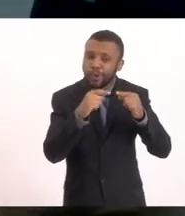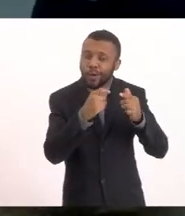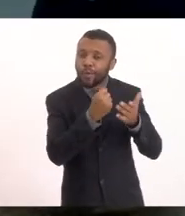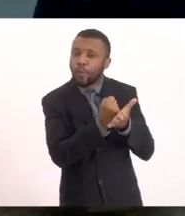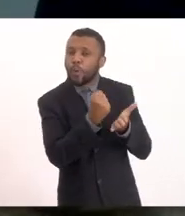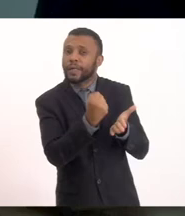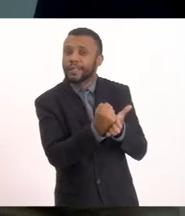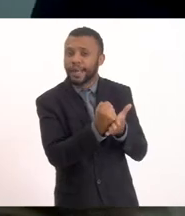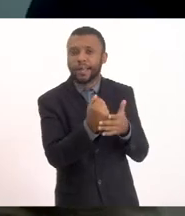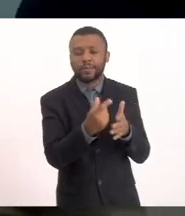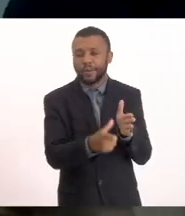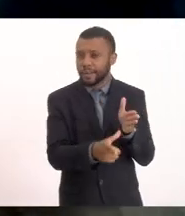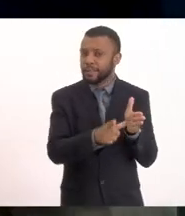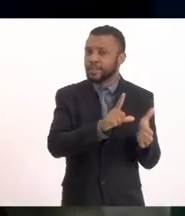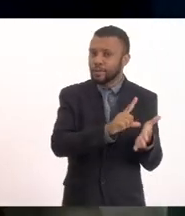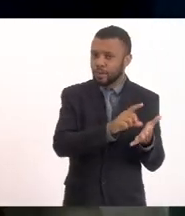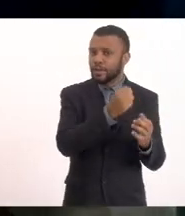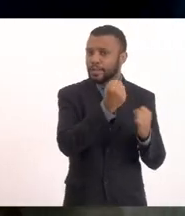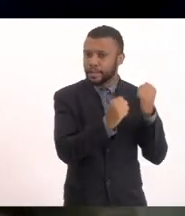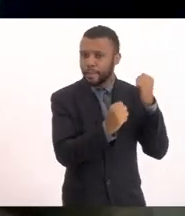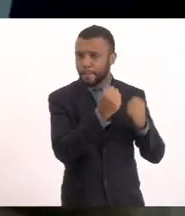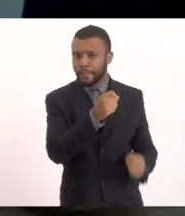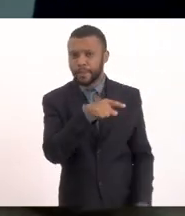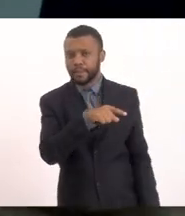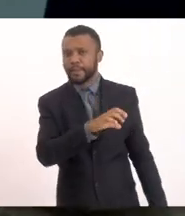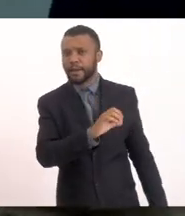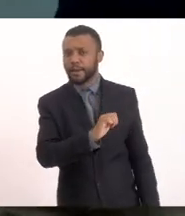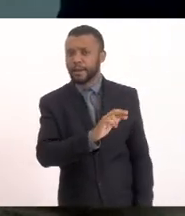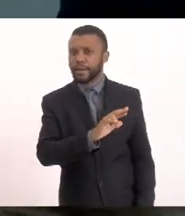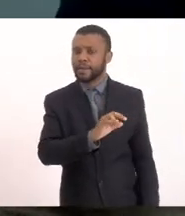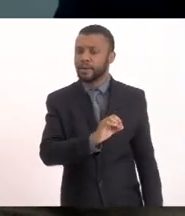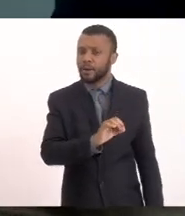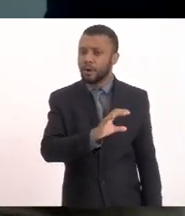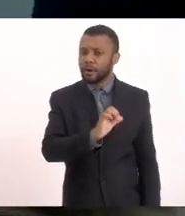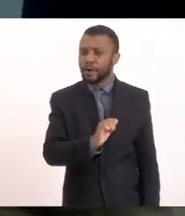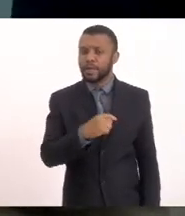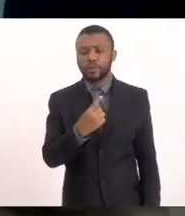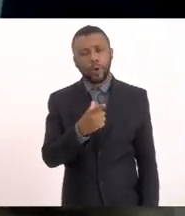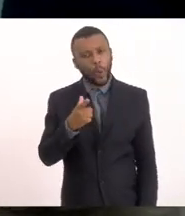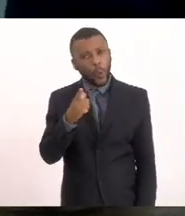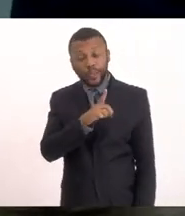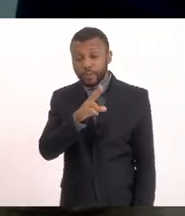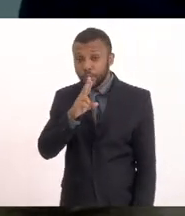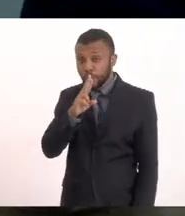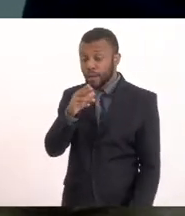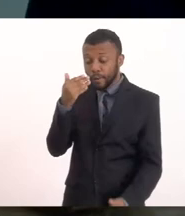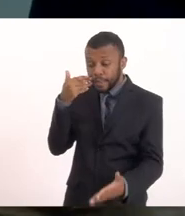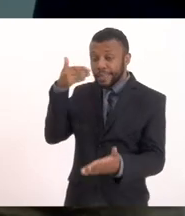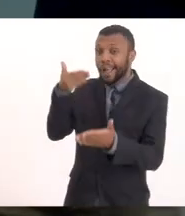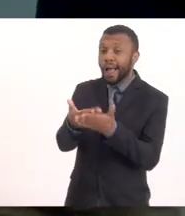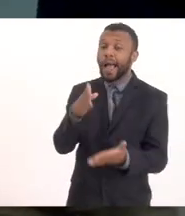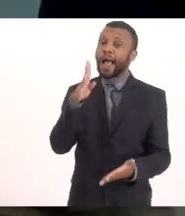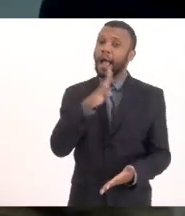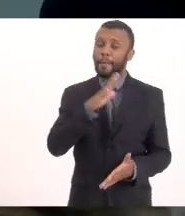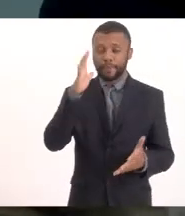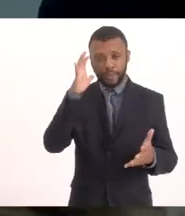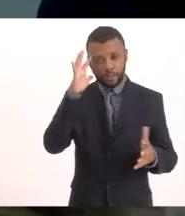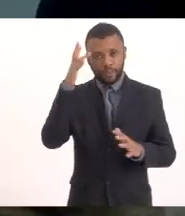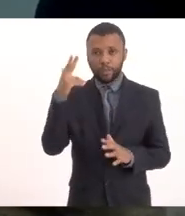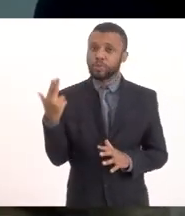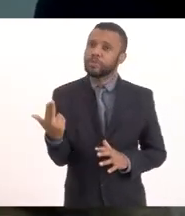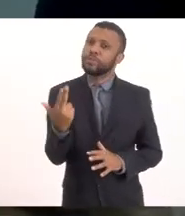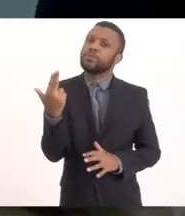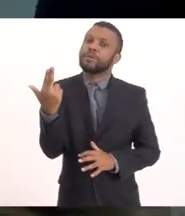anterior Da Carioca E que a gente Conseguia Dar uma Resposta rápida A essa situação De emergência Que estava se